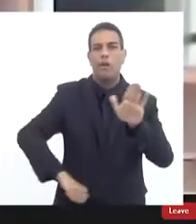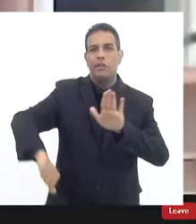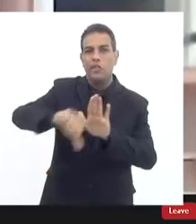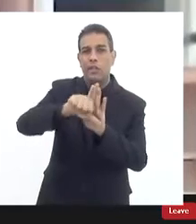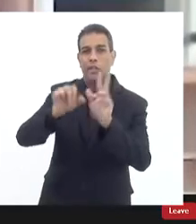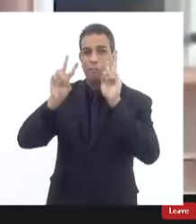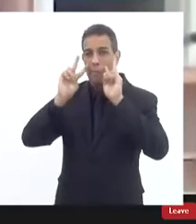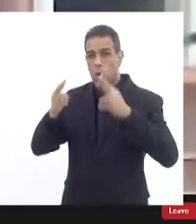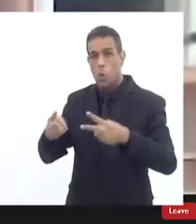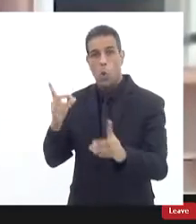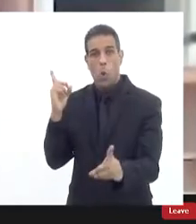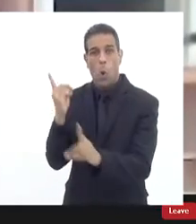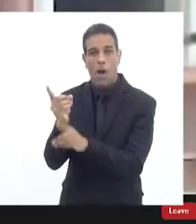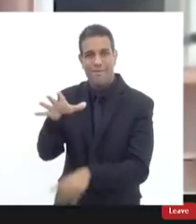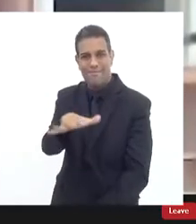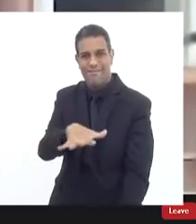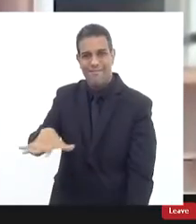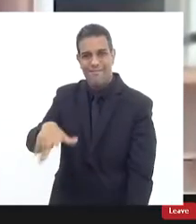relacionados